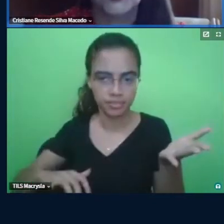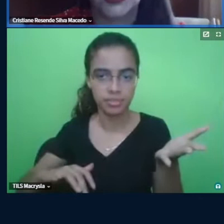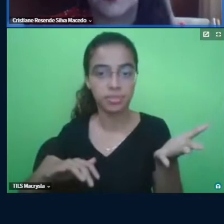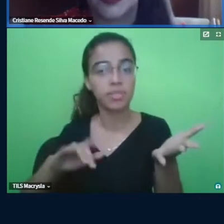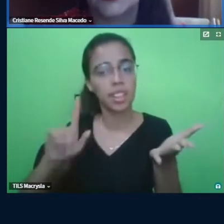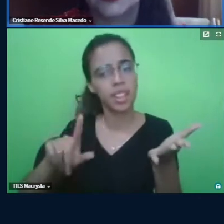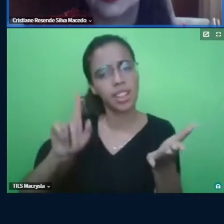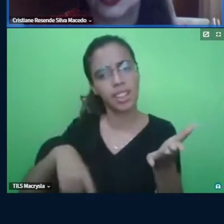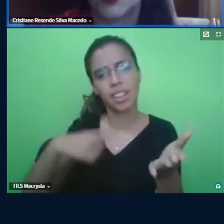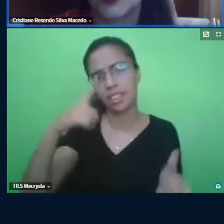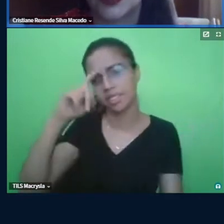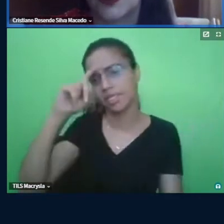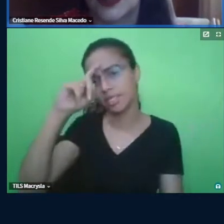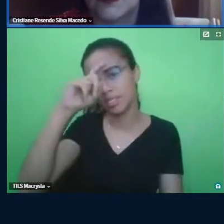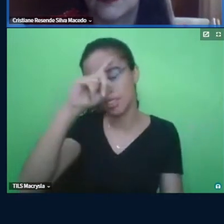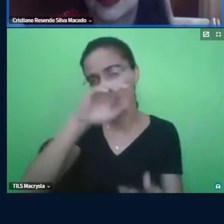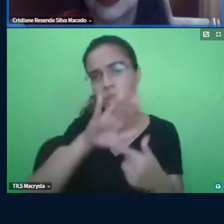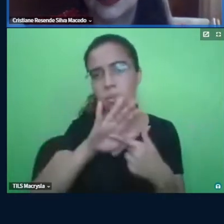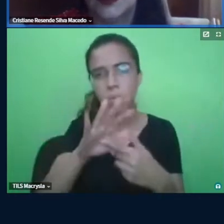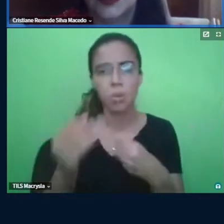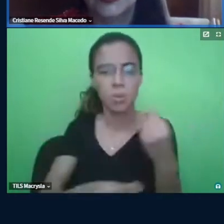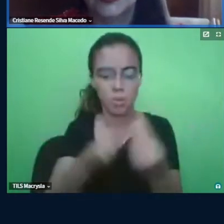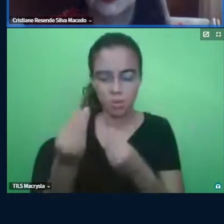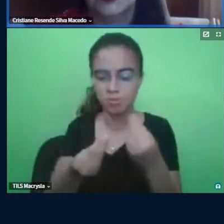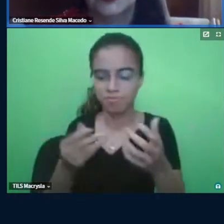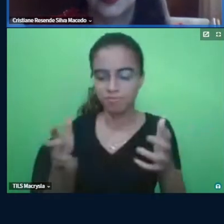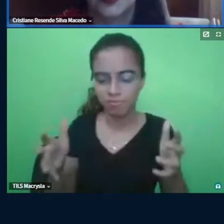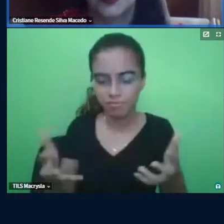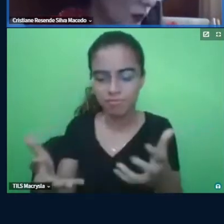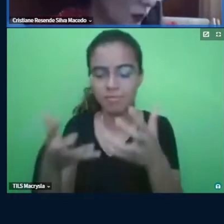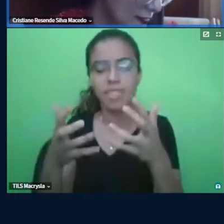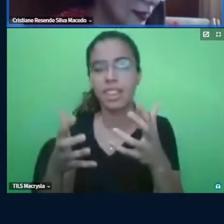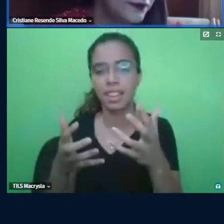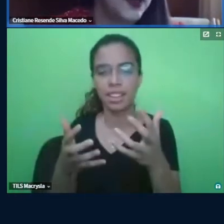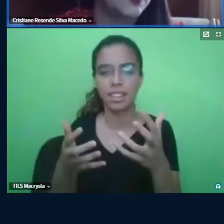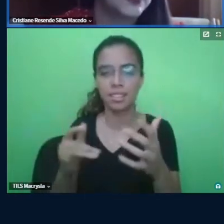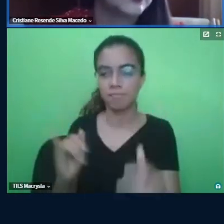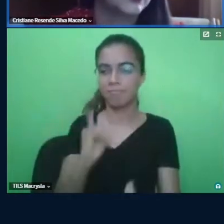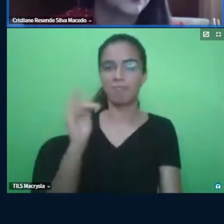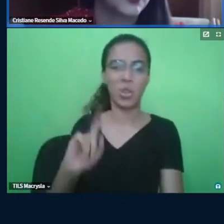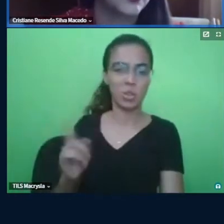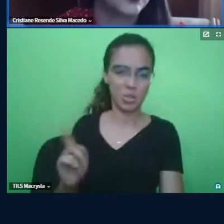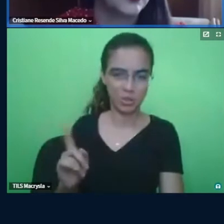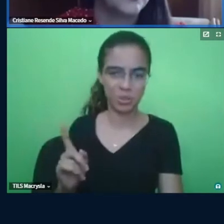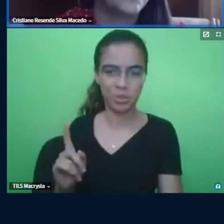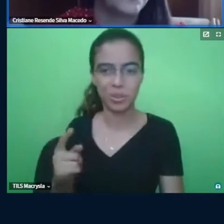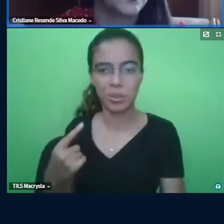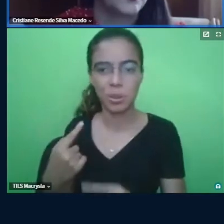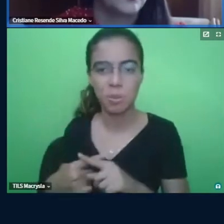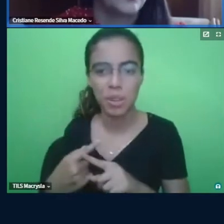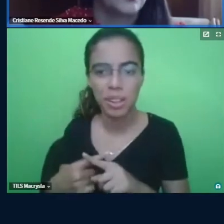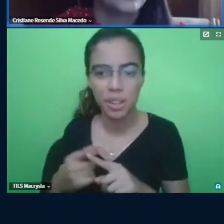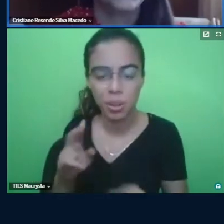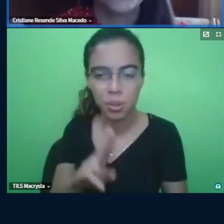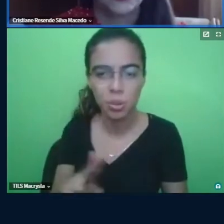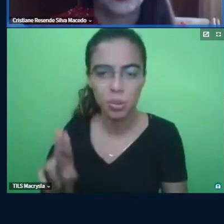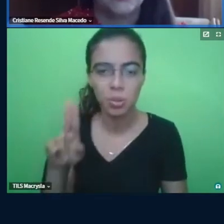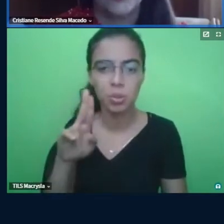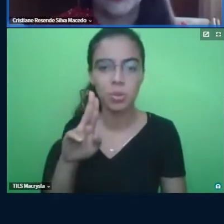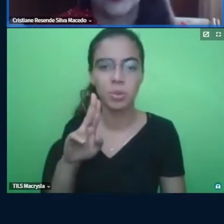muito difícil inibir esses estímulos não relevantes. Então, assim, essa... Quando o Elis afirma, assim, também que...